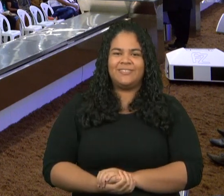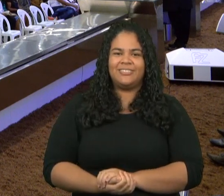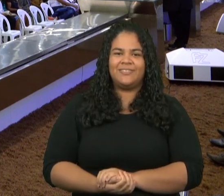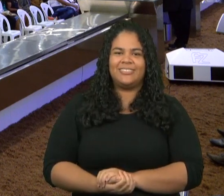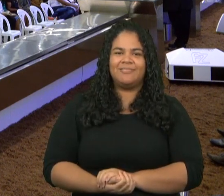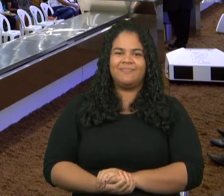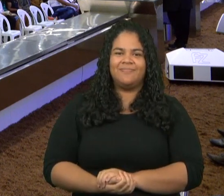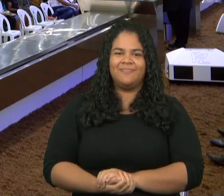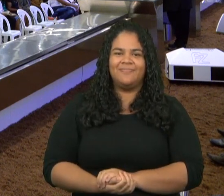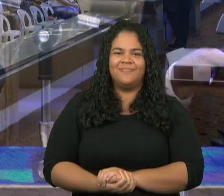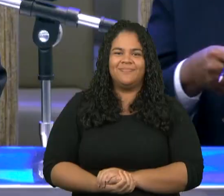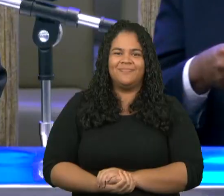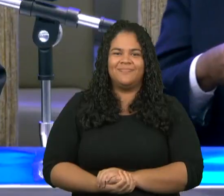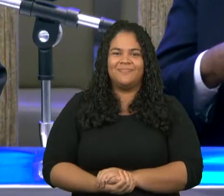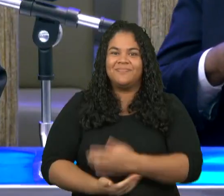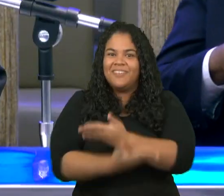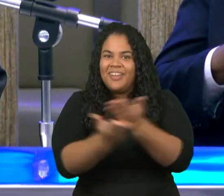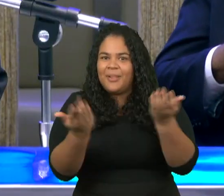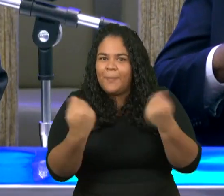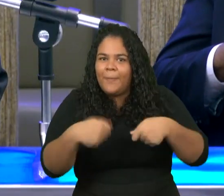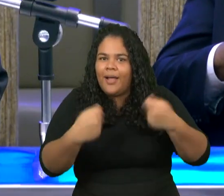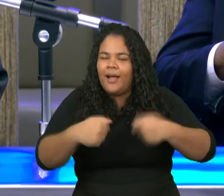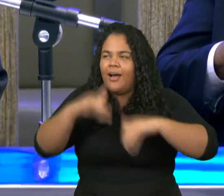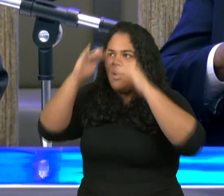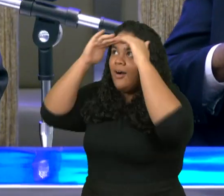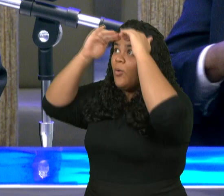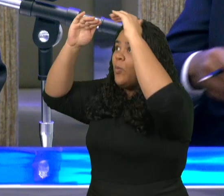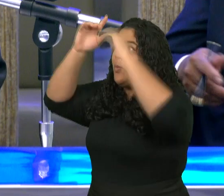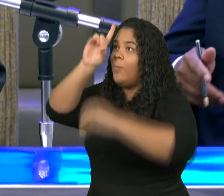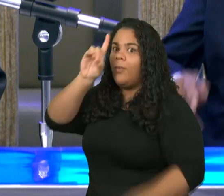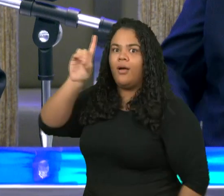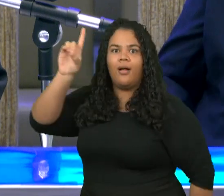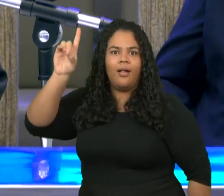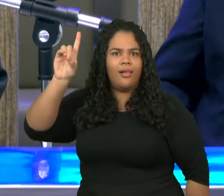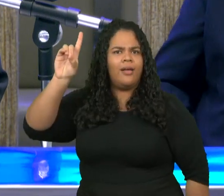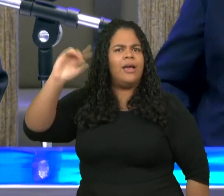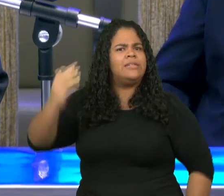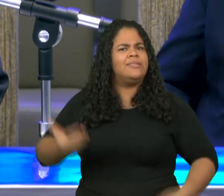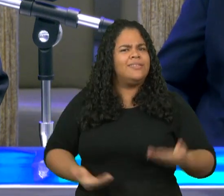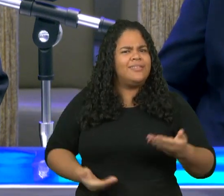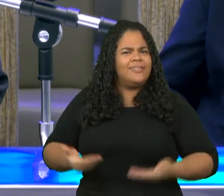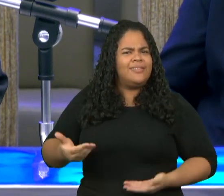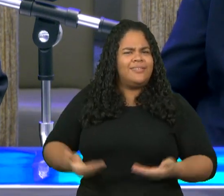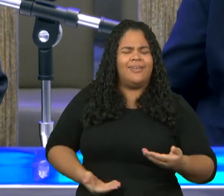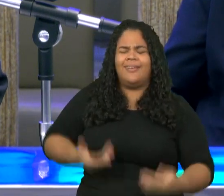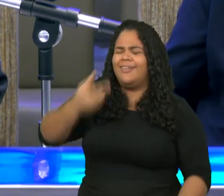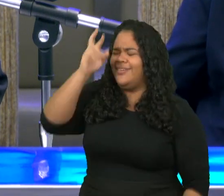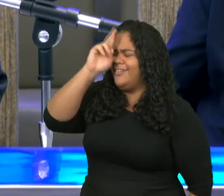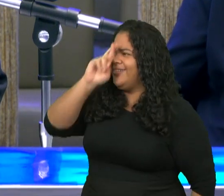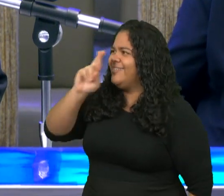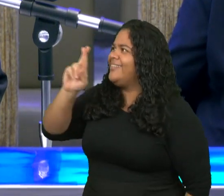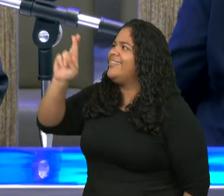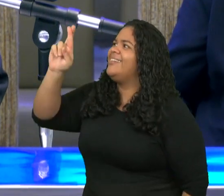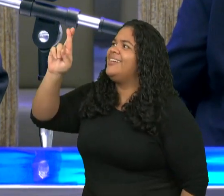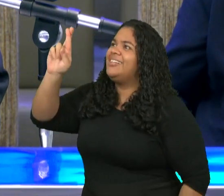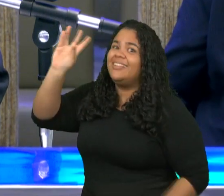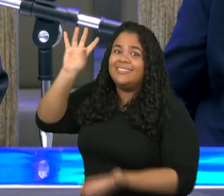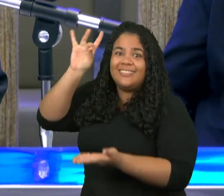temei ao Senhor e servio como com